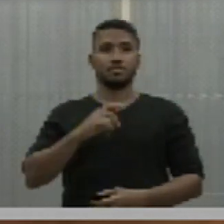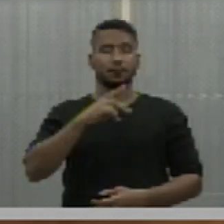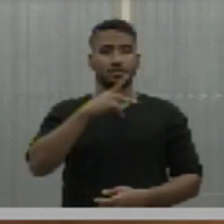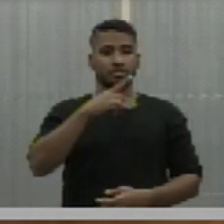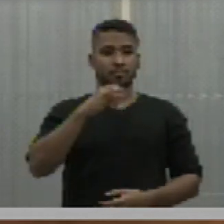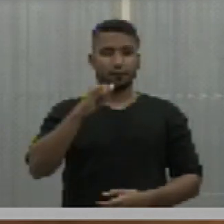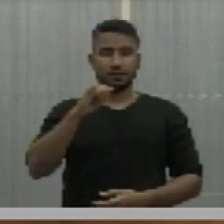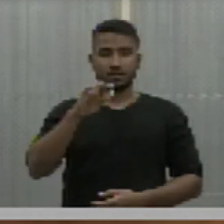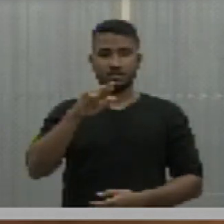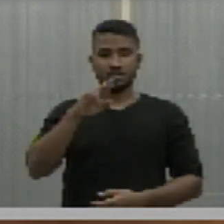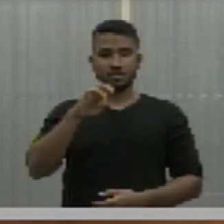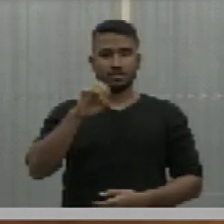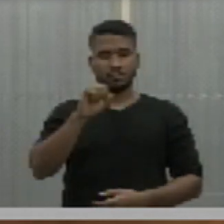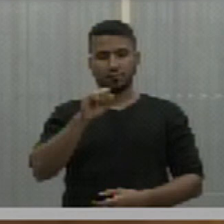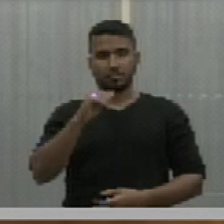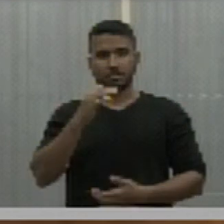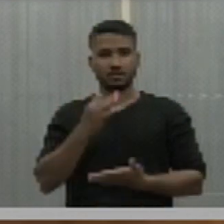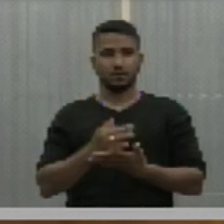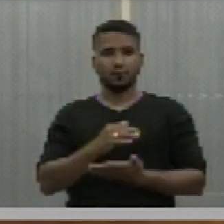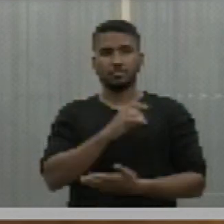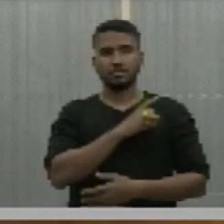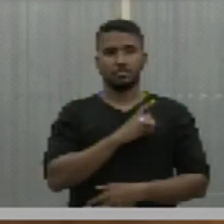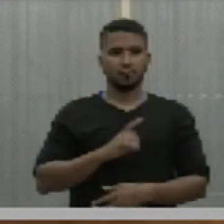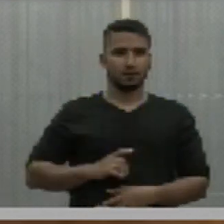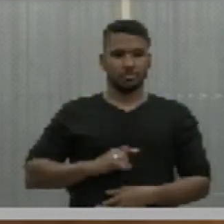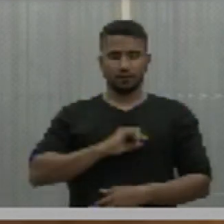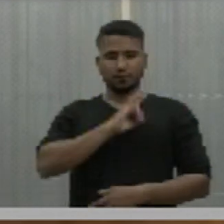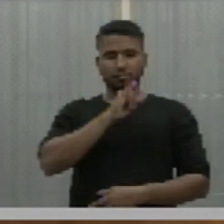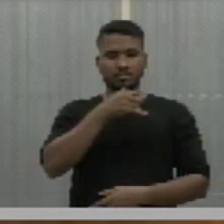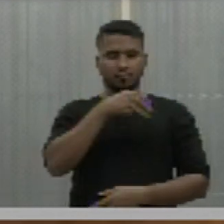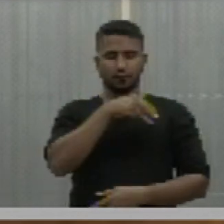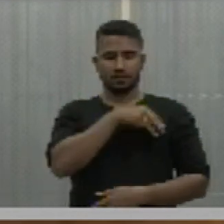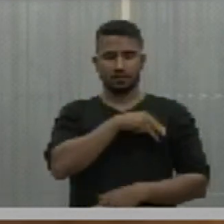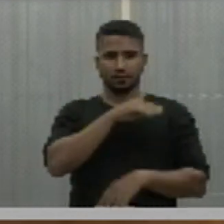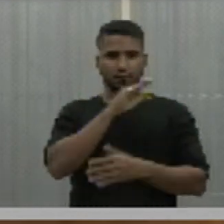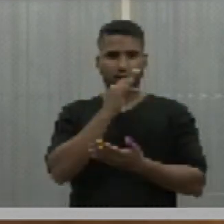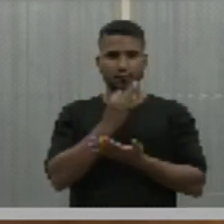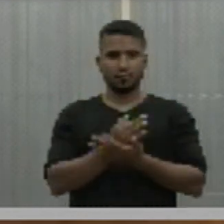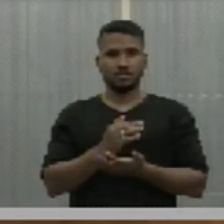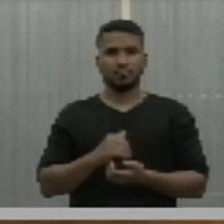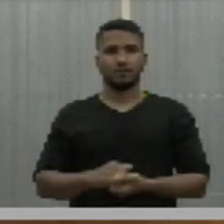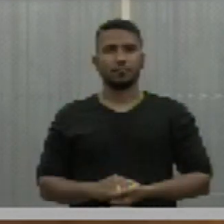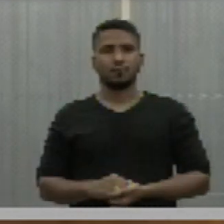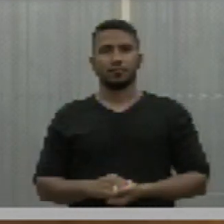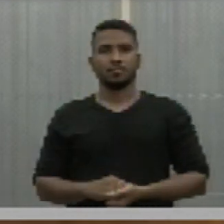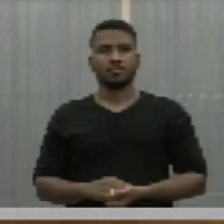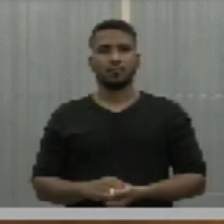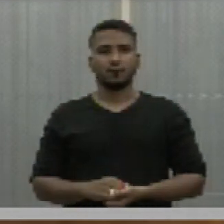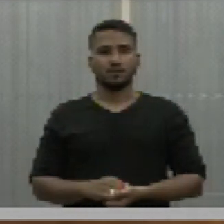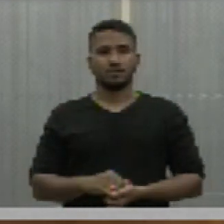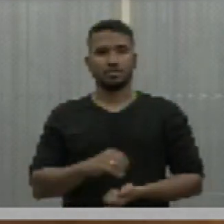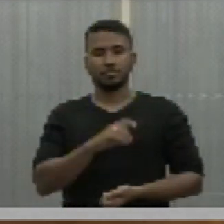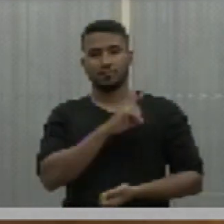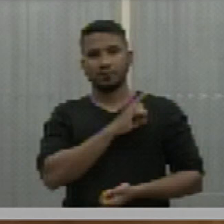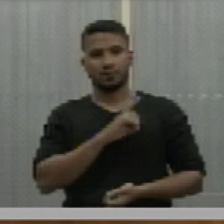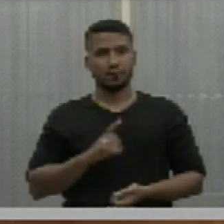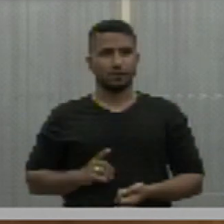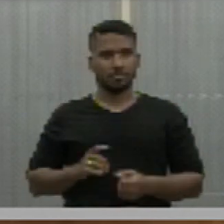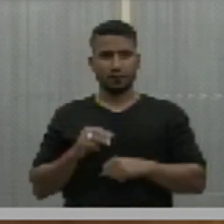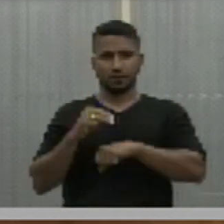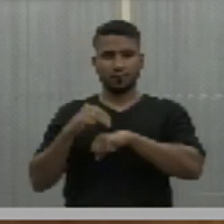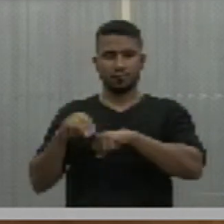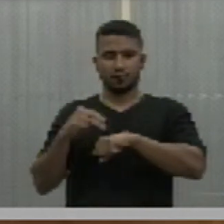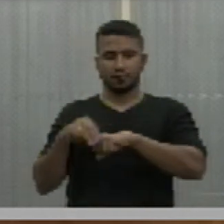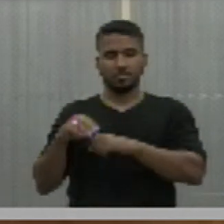ausente. Deputado João Maddison, ausente. Deputado Mardem Menezes,